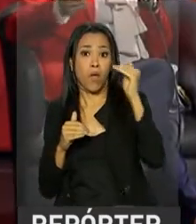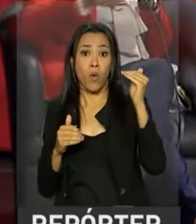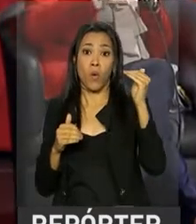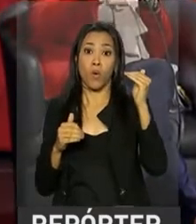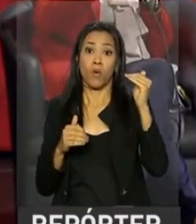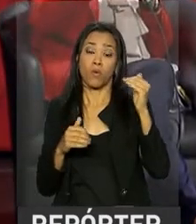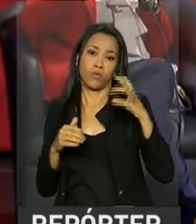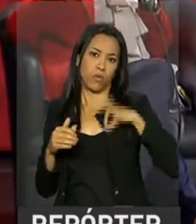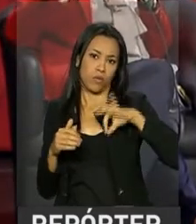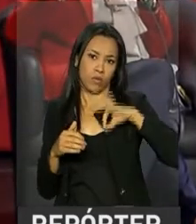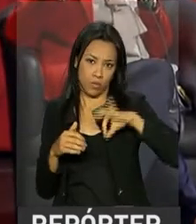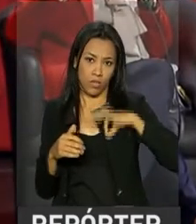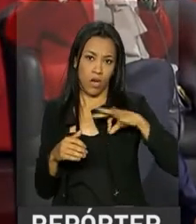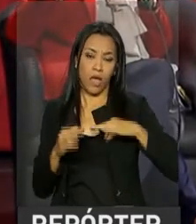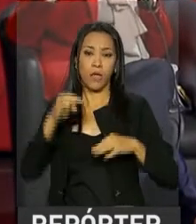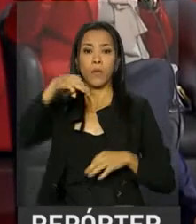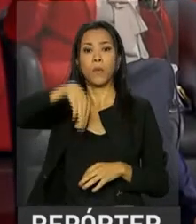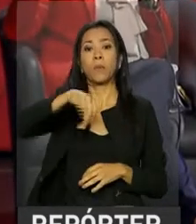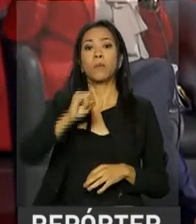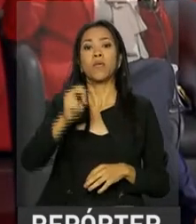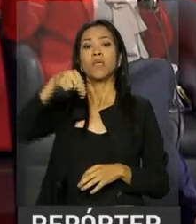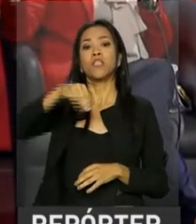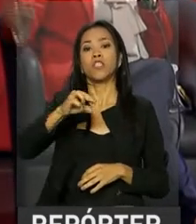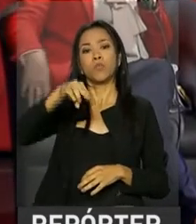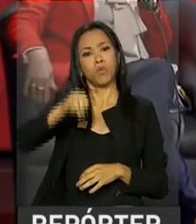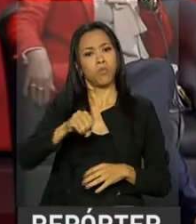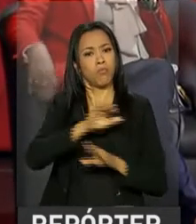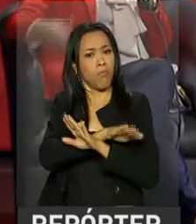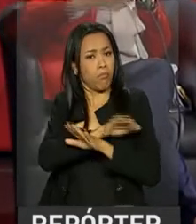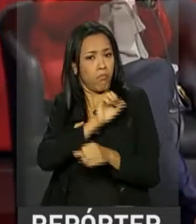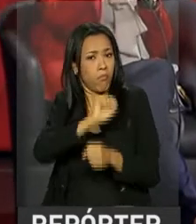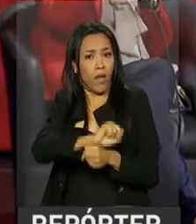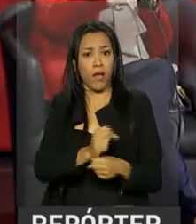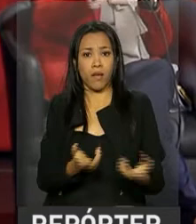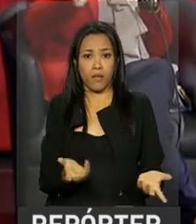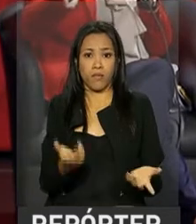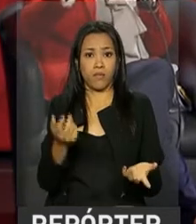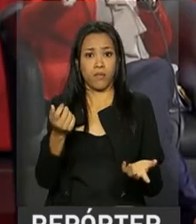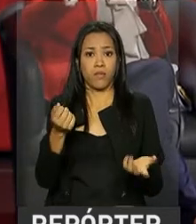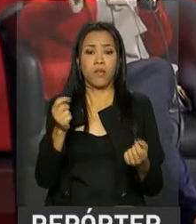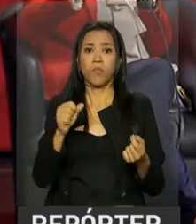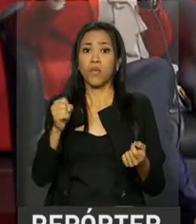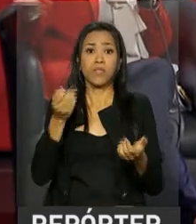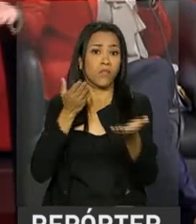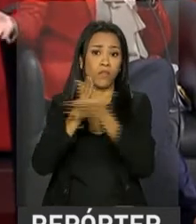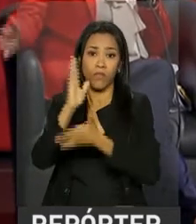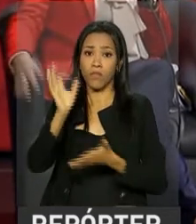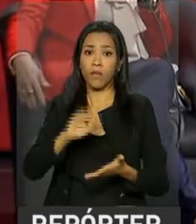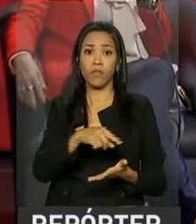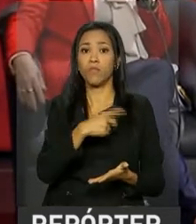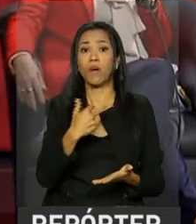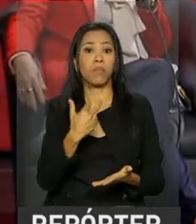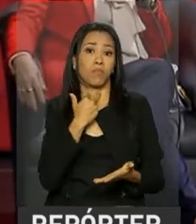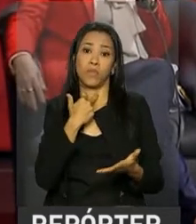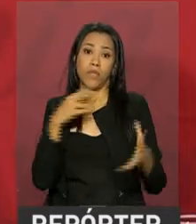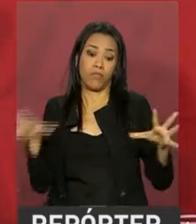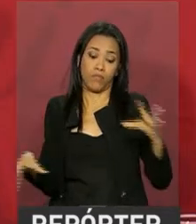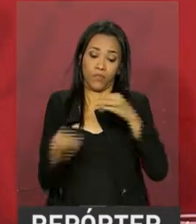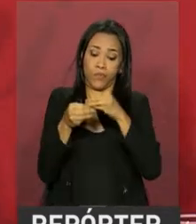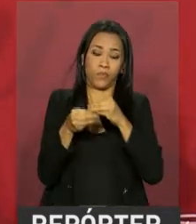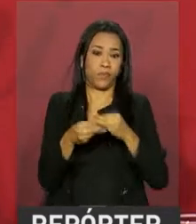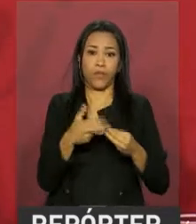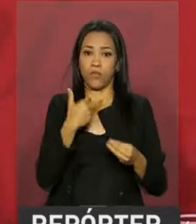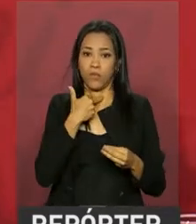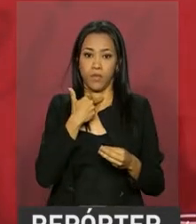que o salário mínimo, ou mesmo até o limite do salário mínimo, pode parar de contribuir, porque se a reforma for aprovada, não vai poder acumular o benefício. A